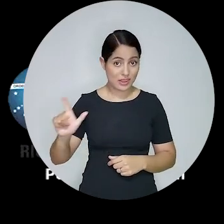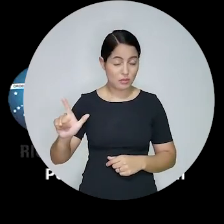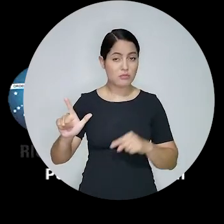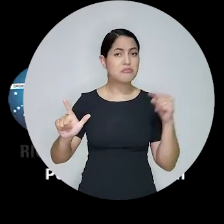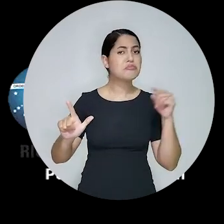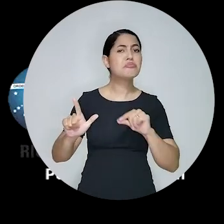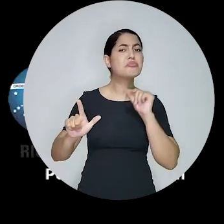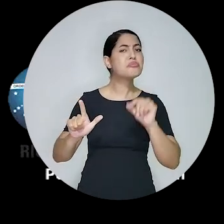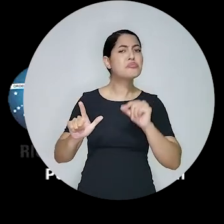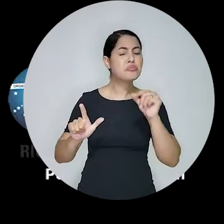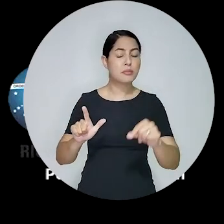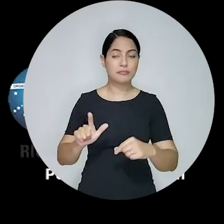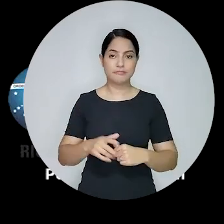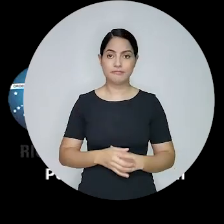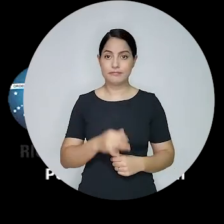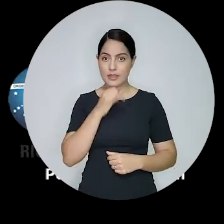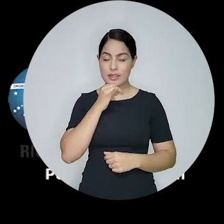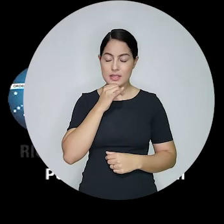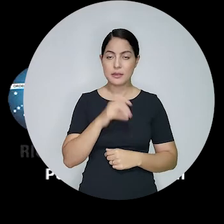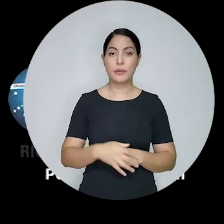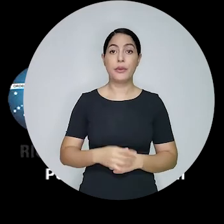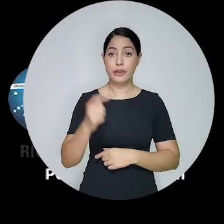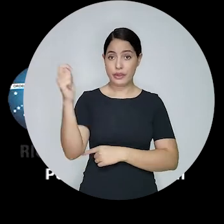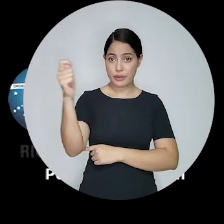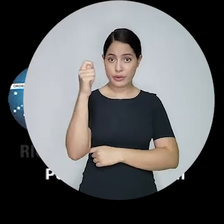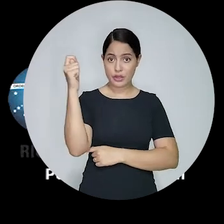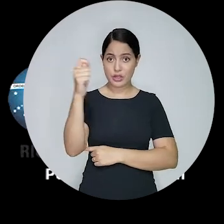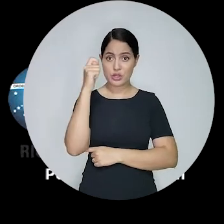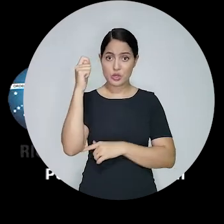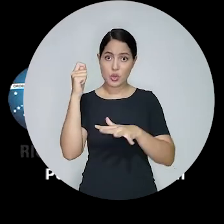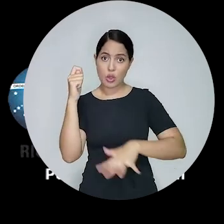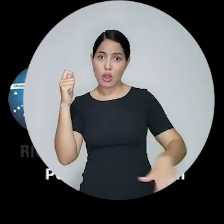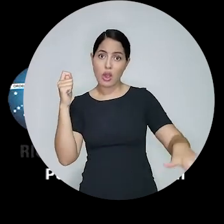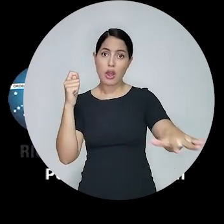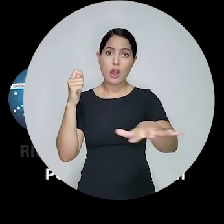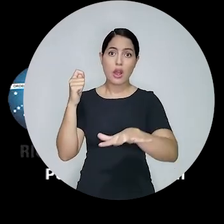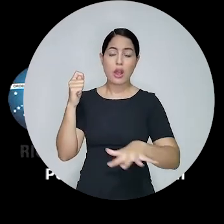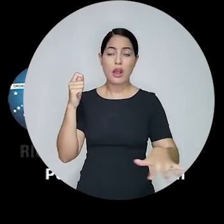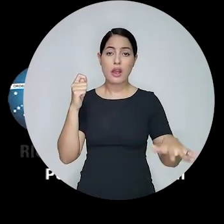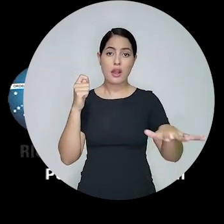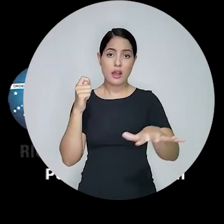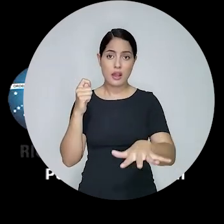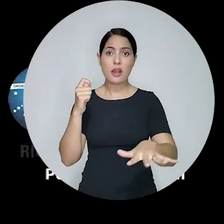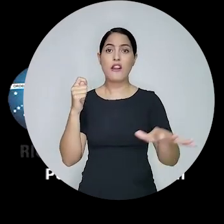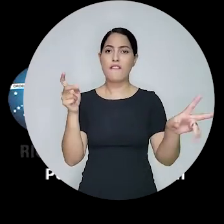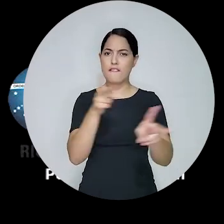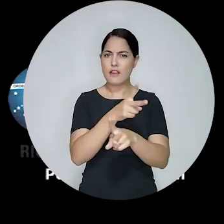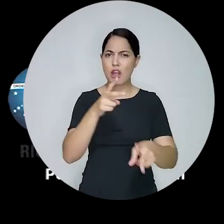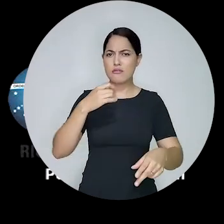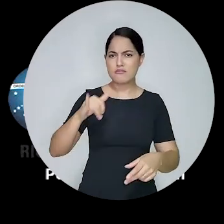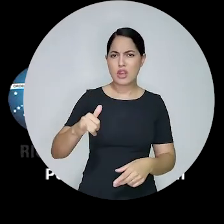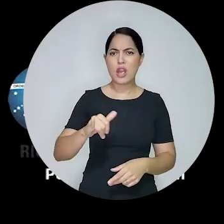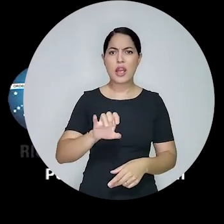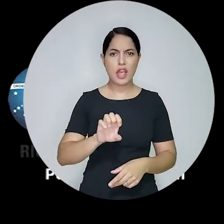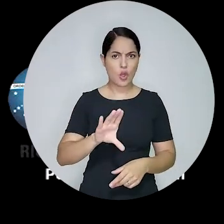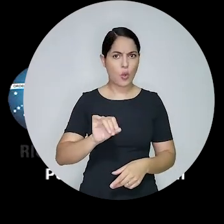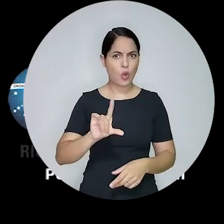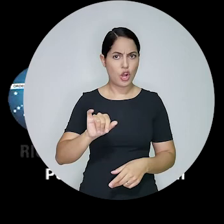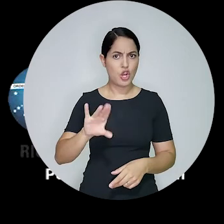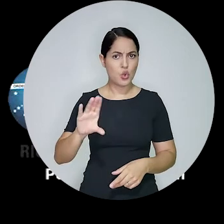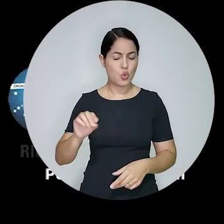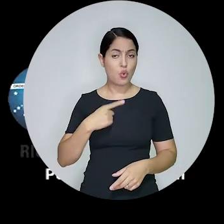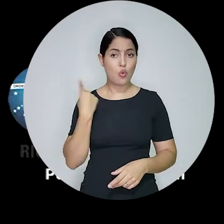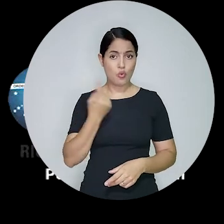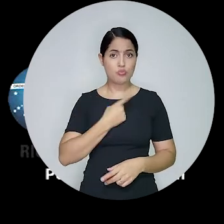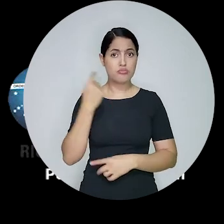sobre o sinal locacional. A gente sabe que, apesar do Rio Grande do Sul ter sido protagonista na energia eólica nos parques em Osório, a gente foi o